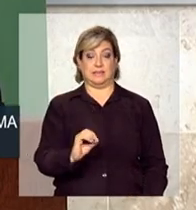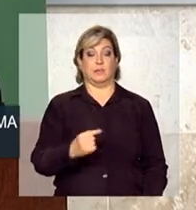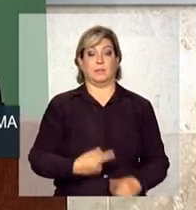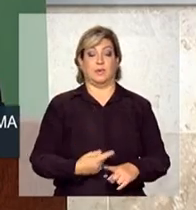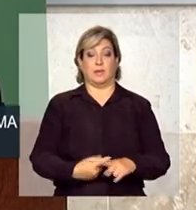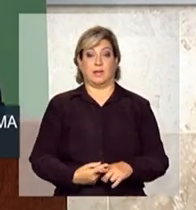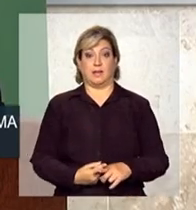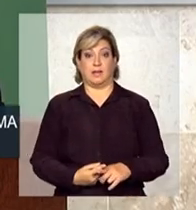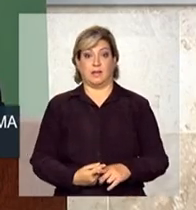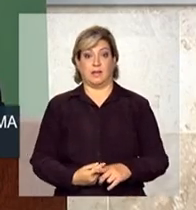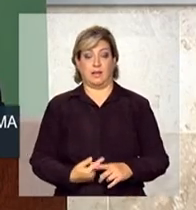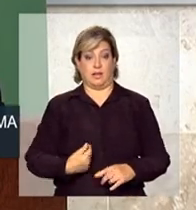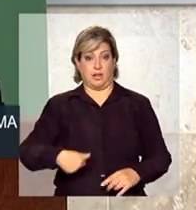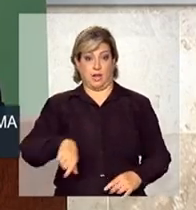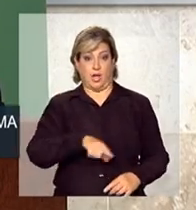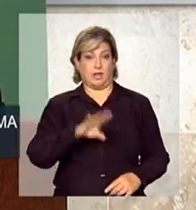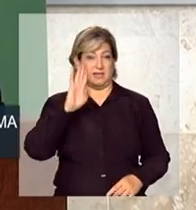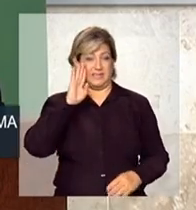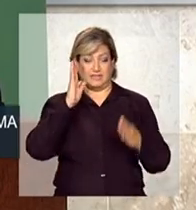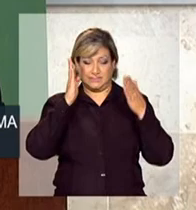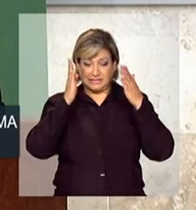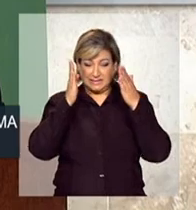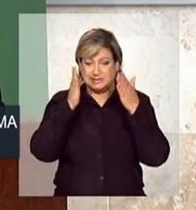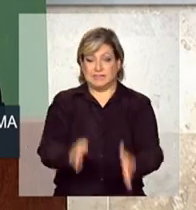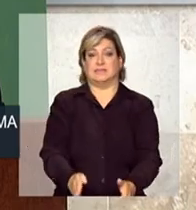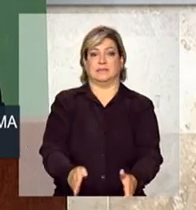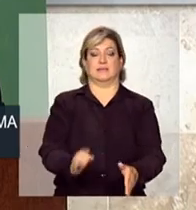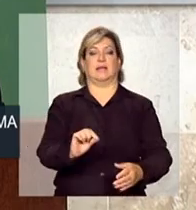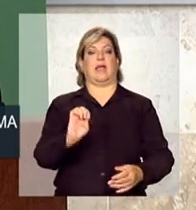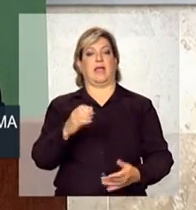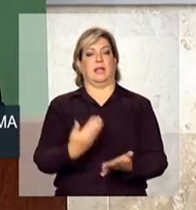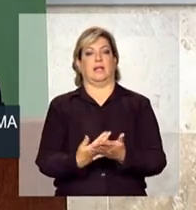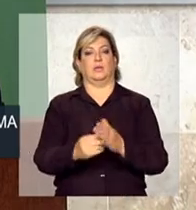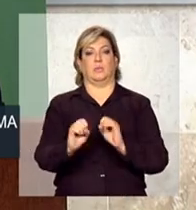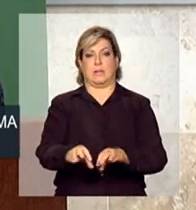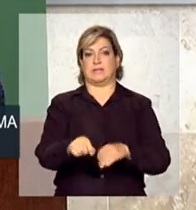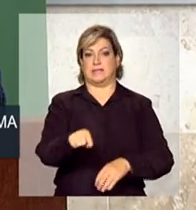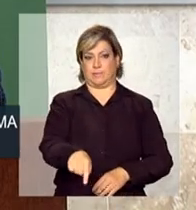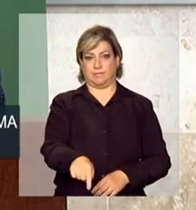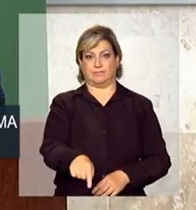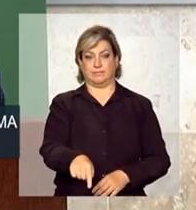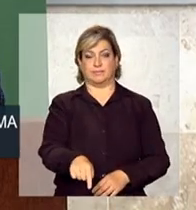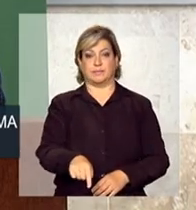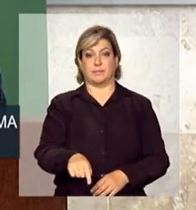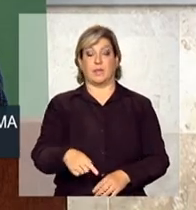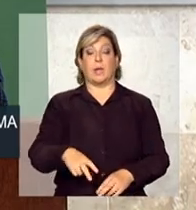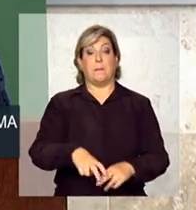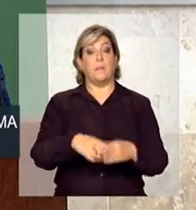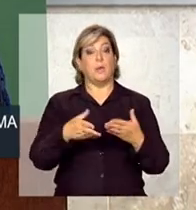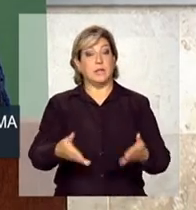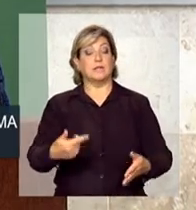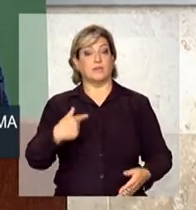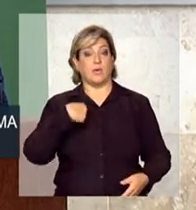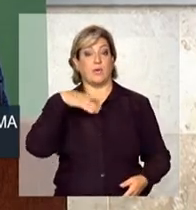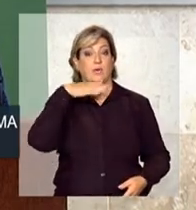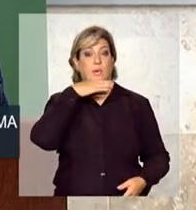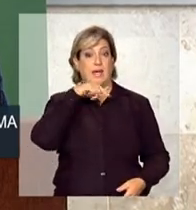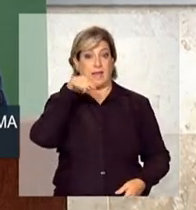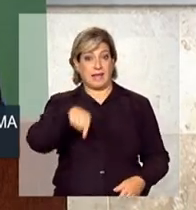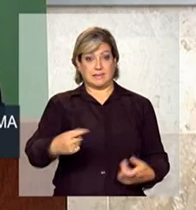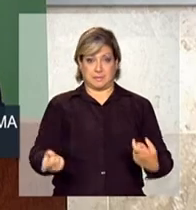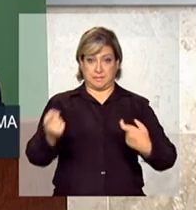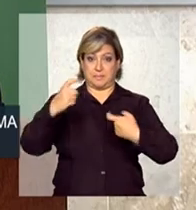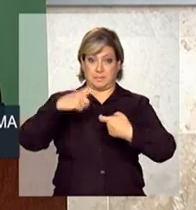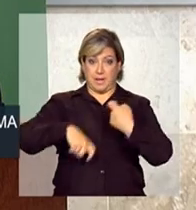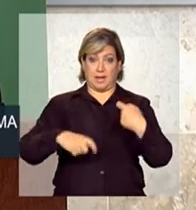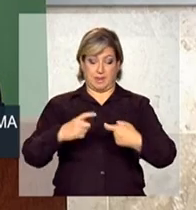falar que a nossa prioridade absoluta é a educação. Daí porque eu considero que essa parceria